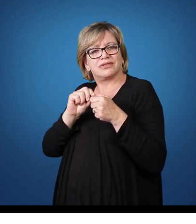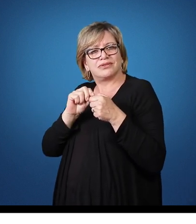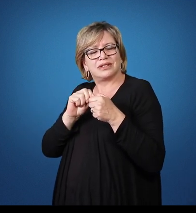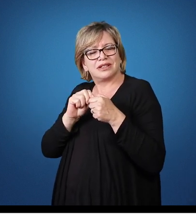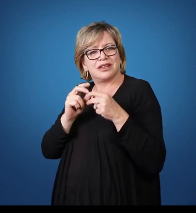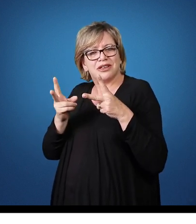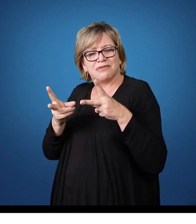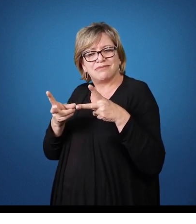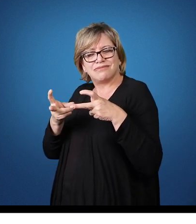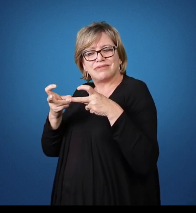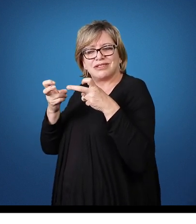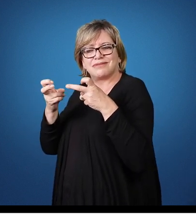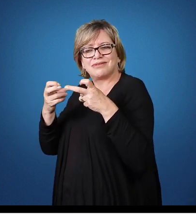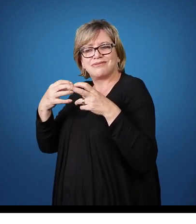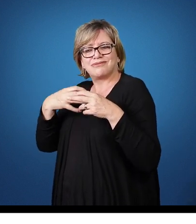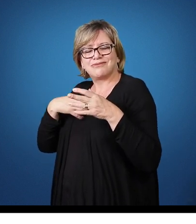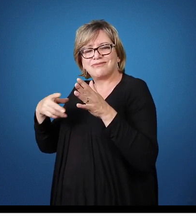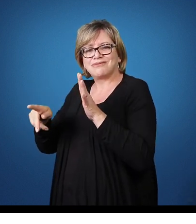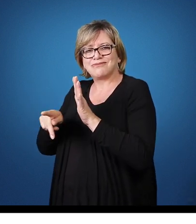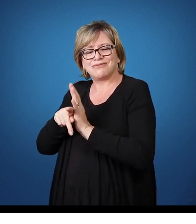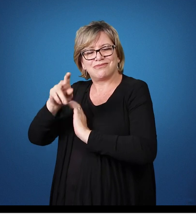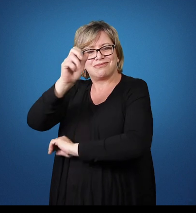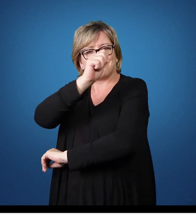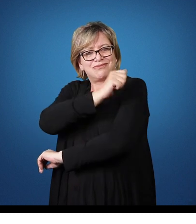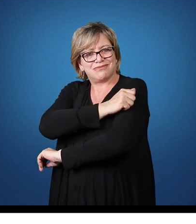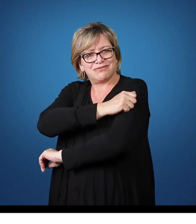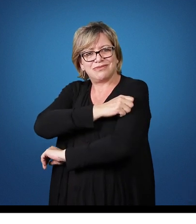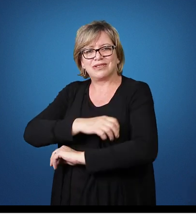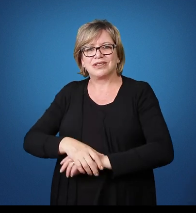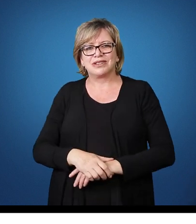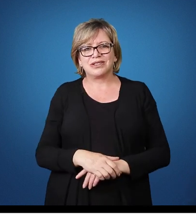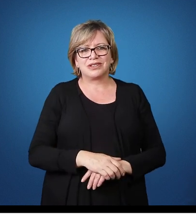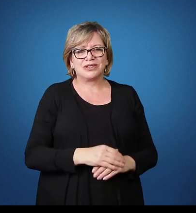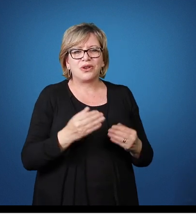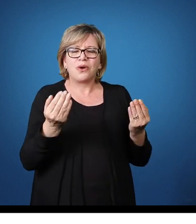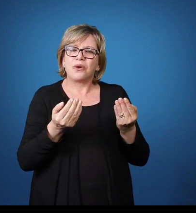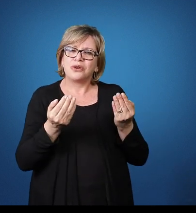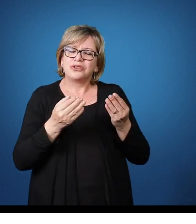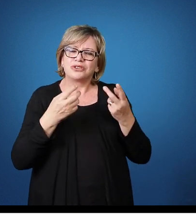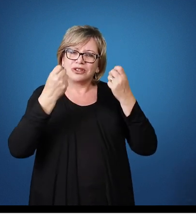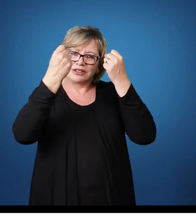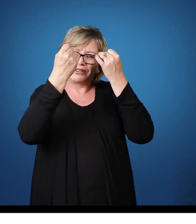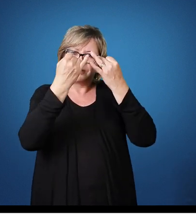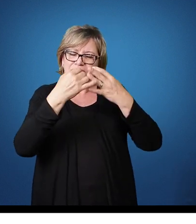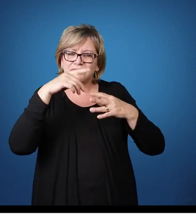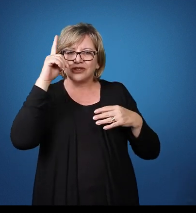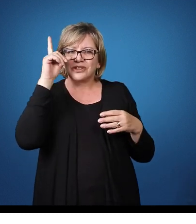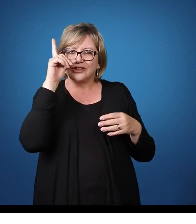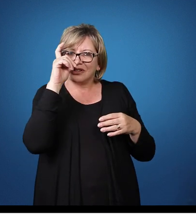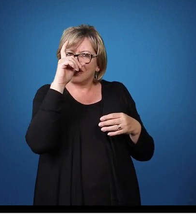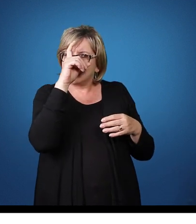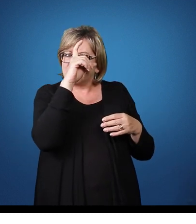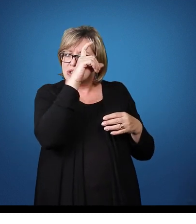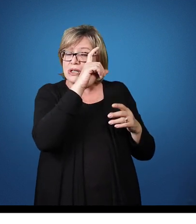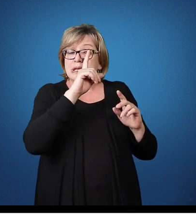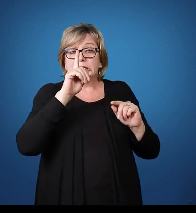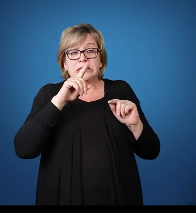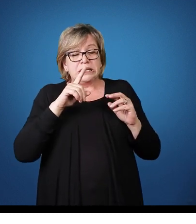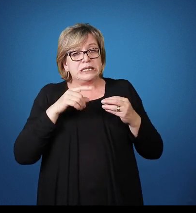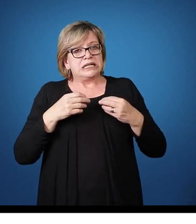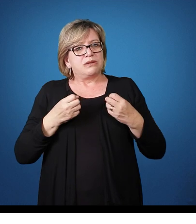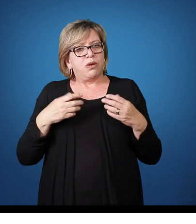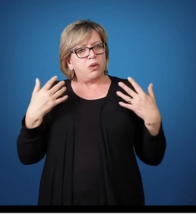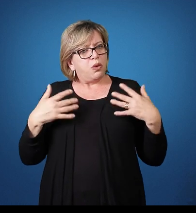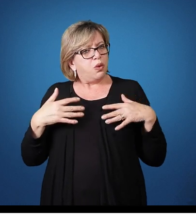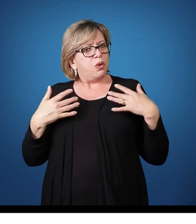Considerando essas condições peculiares de aprendizagem? Então hoje quando a gente fala de dificuldade É um tema que é